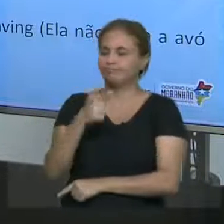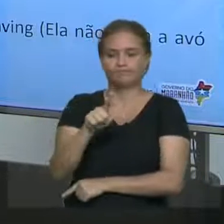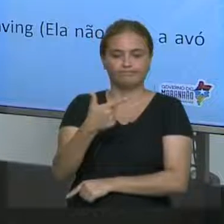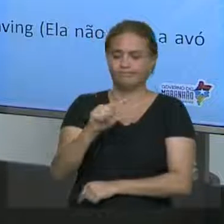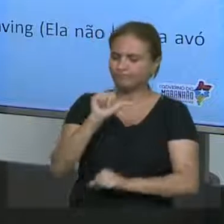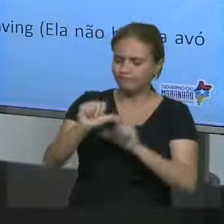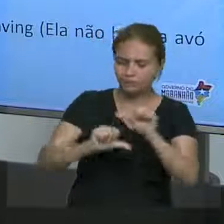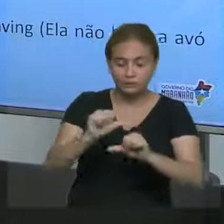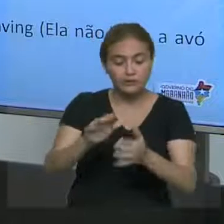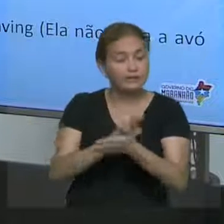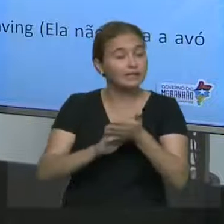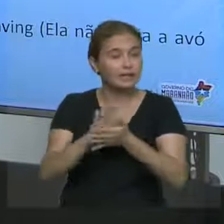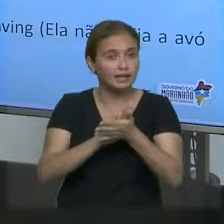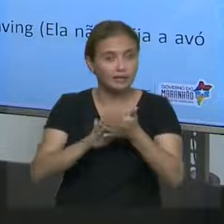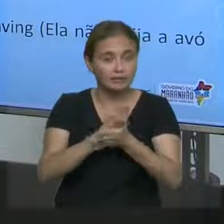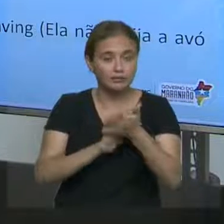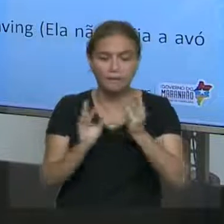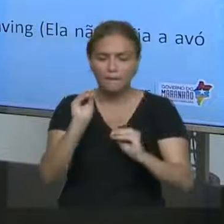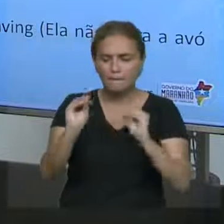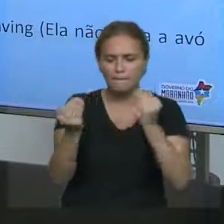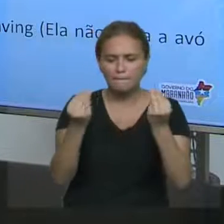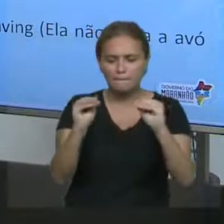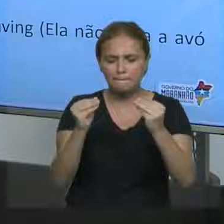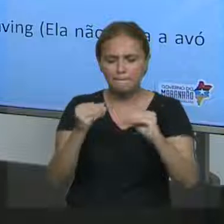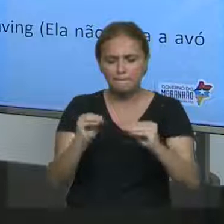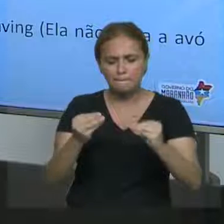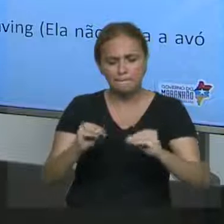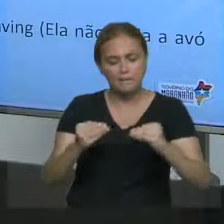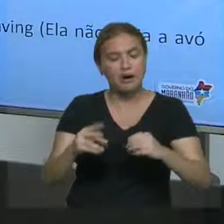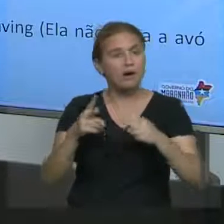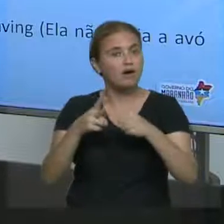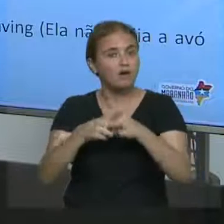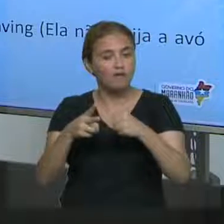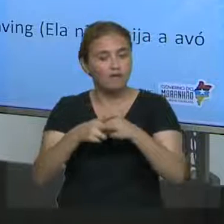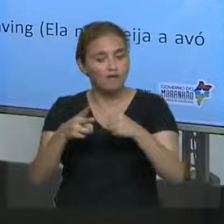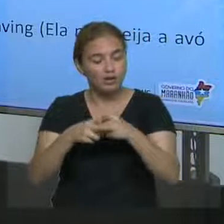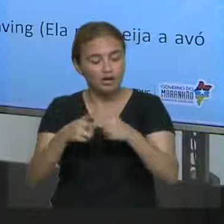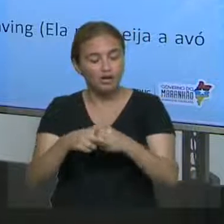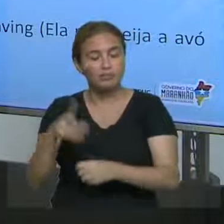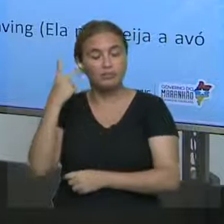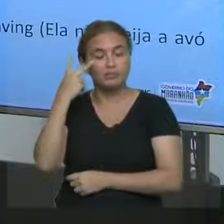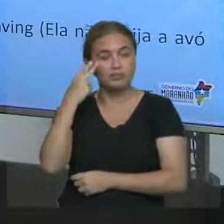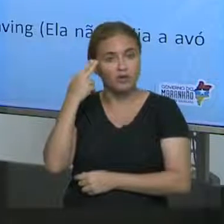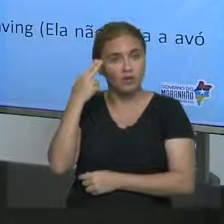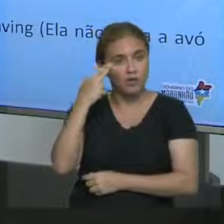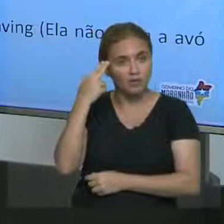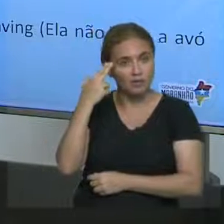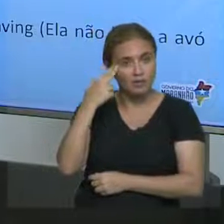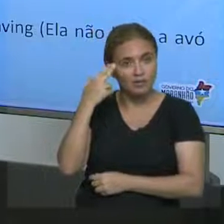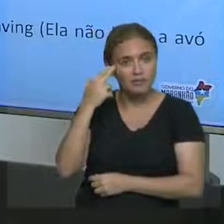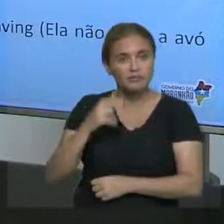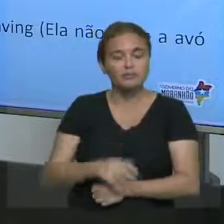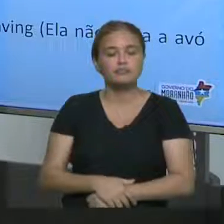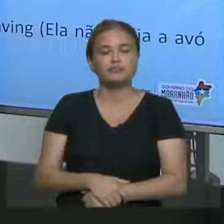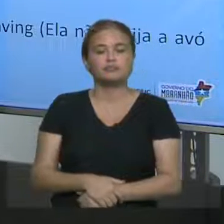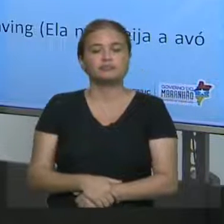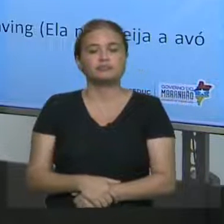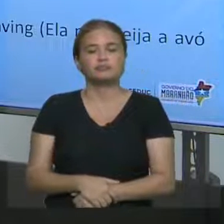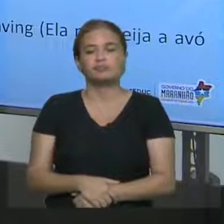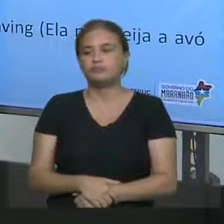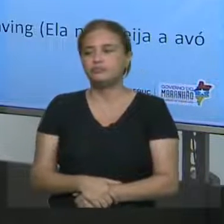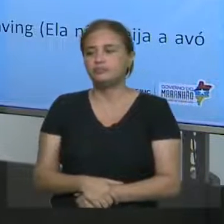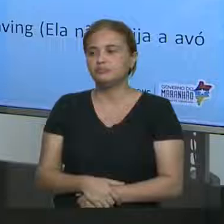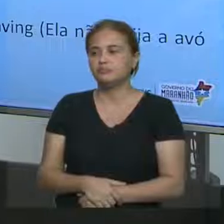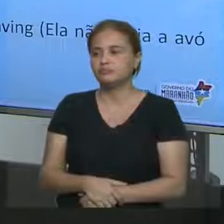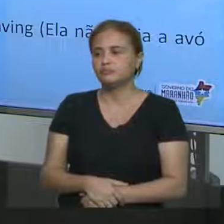não vai ter nada. Você vai colocar o verbo na forma normal do infinitivo. Então, exemplo. She doesn't kiss her